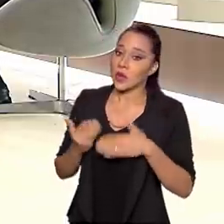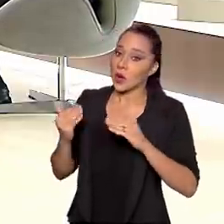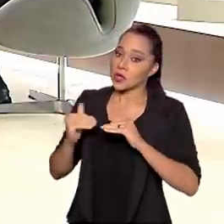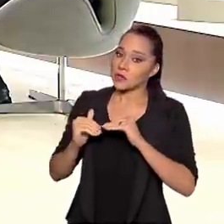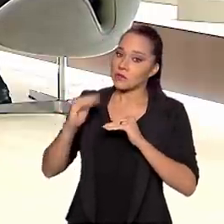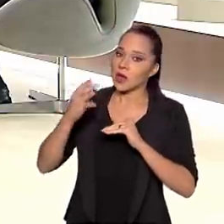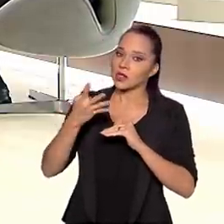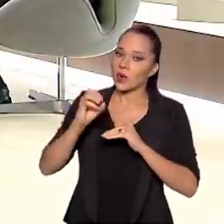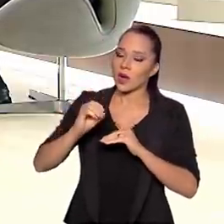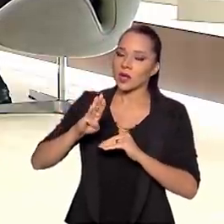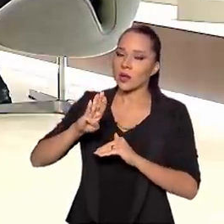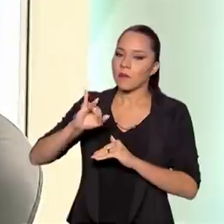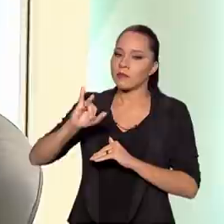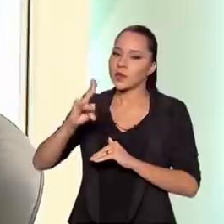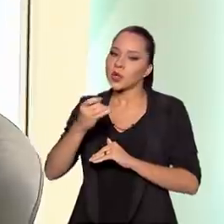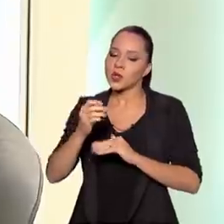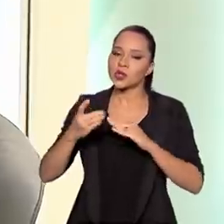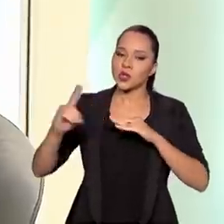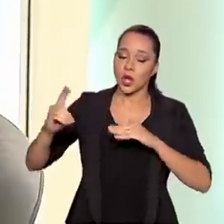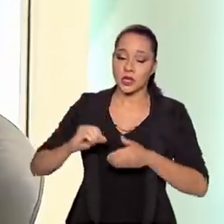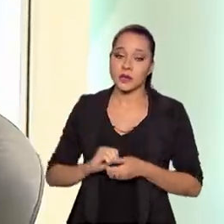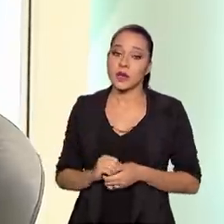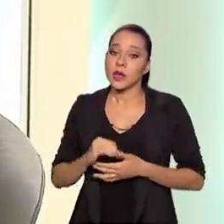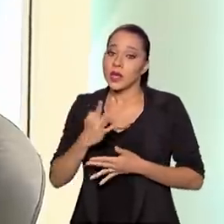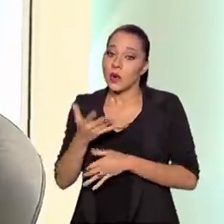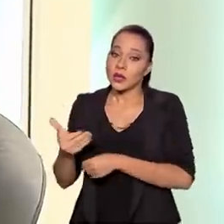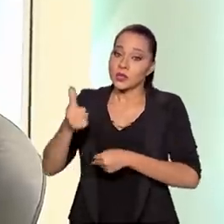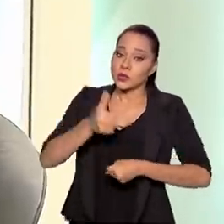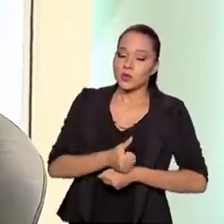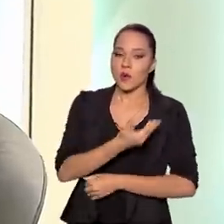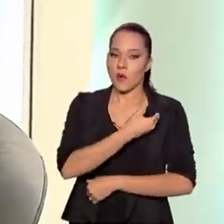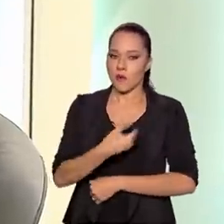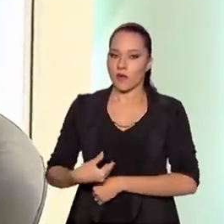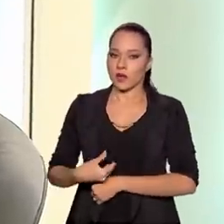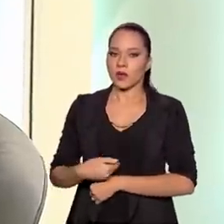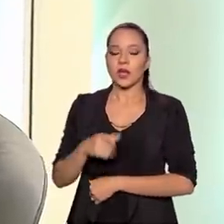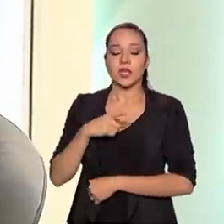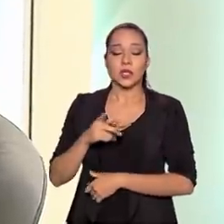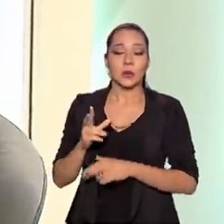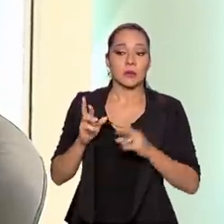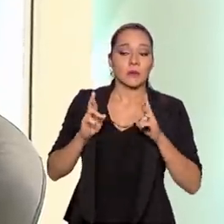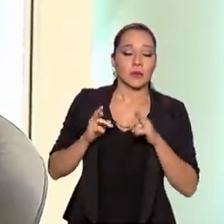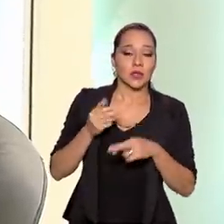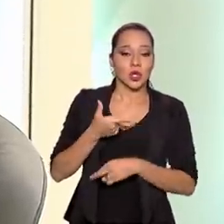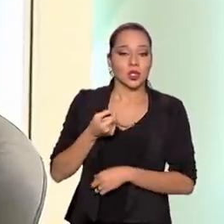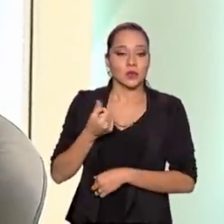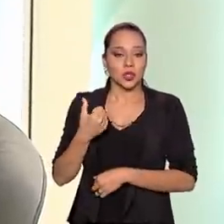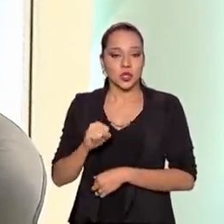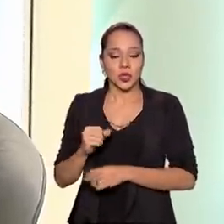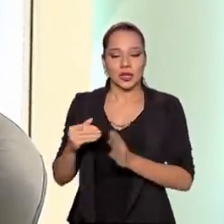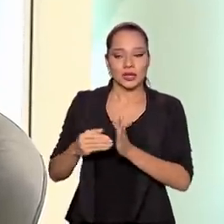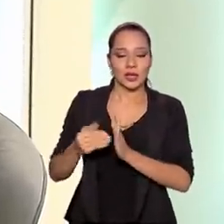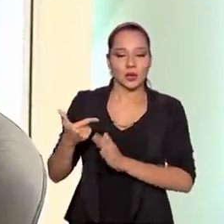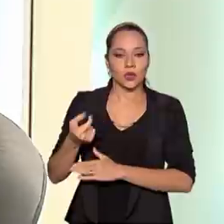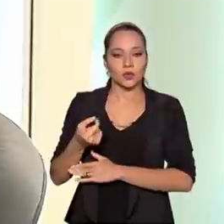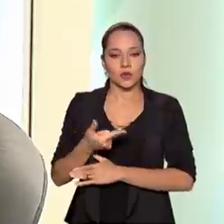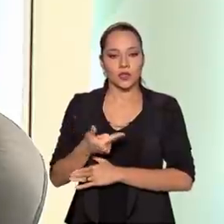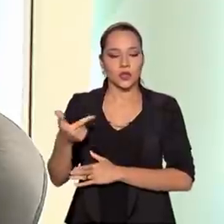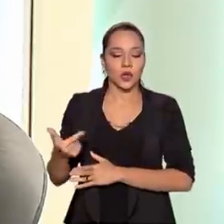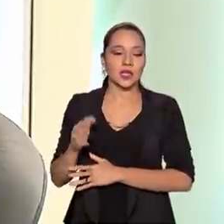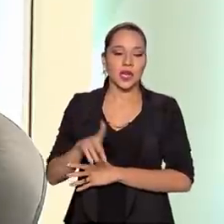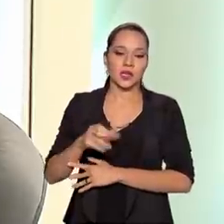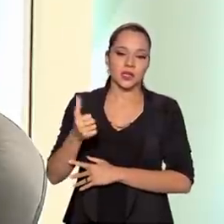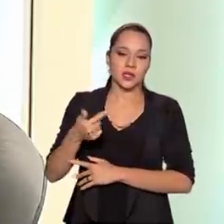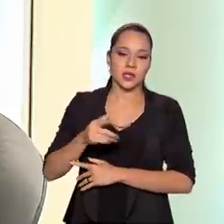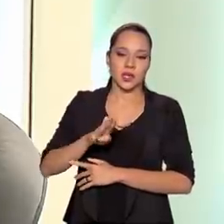superior a 40 bilhões de dólares e quando nós assumimos o governo e que nós tínhamos a estimativa de 2018 a 2022, era